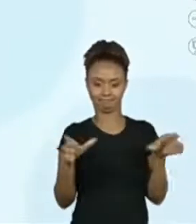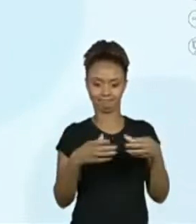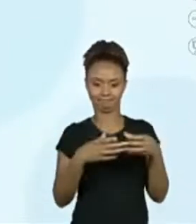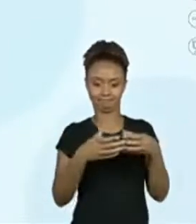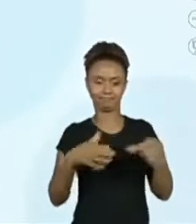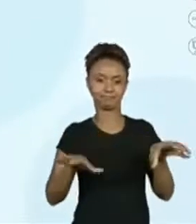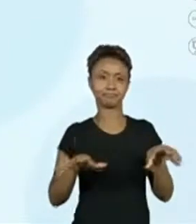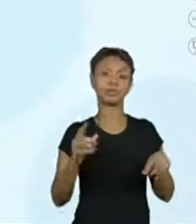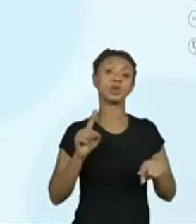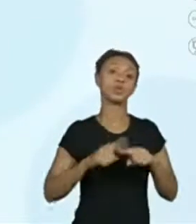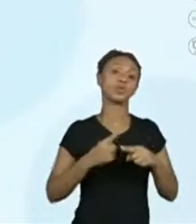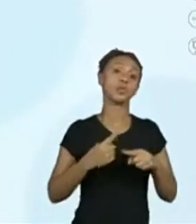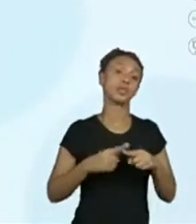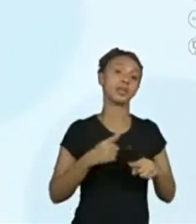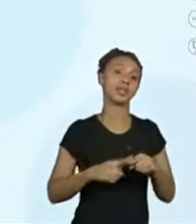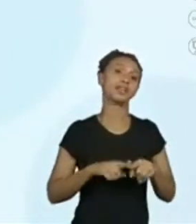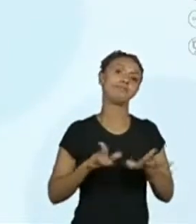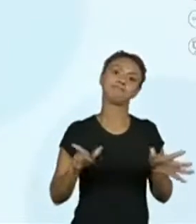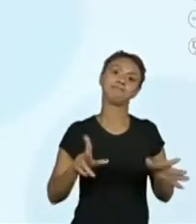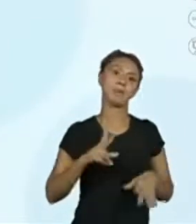pergunta, uma resposta pessoal.